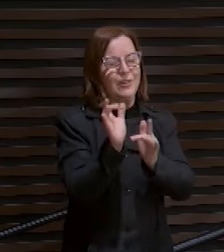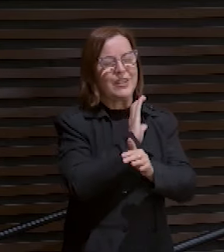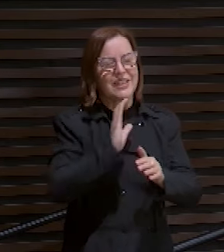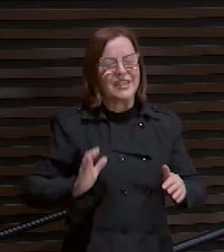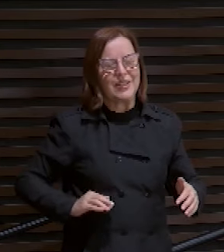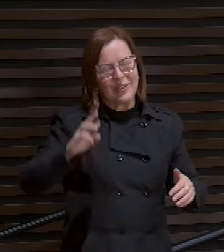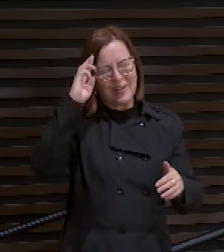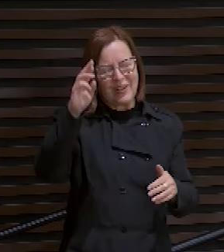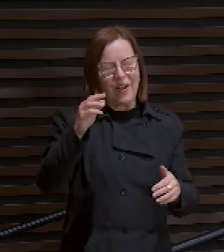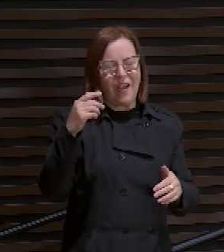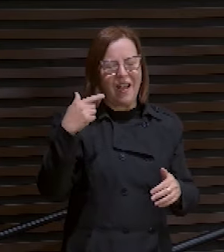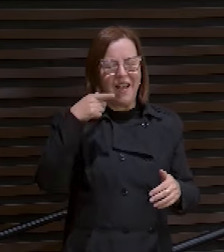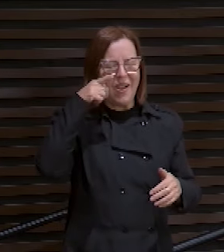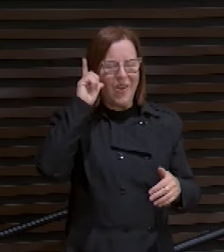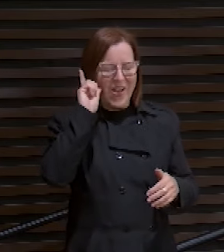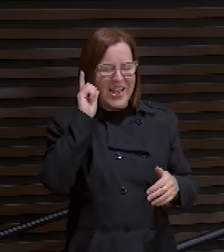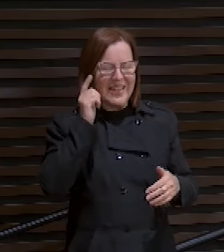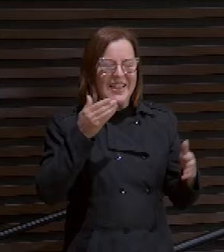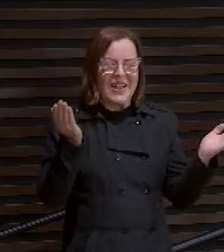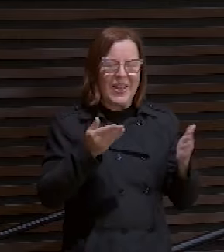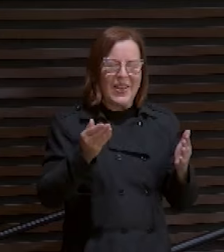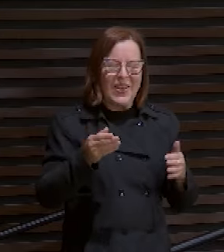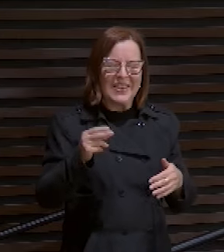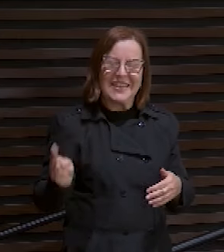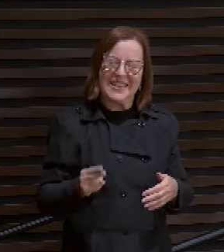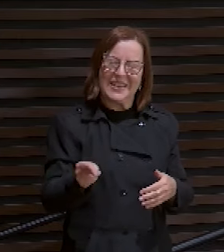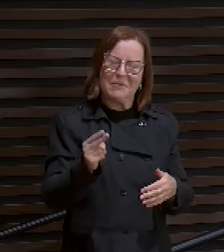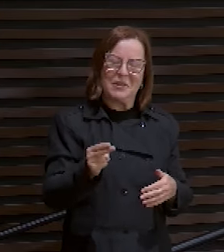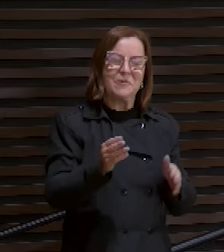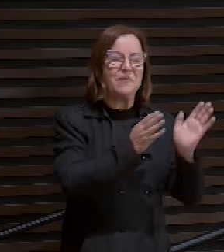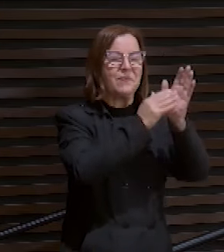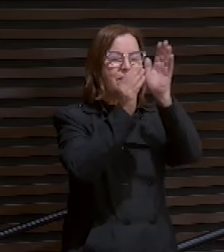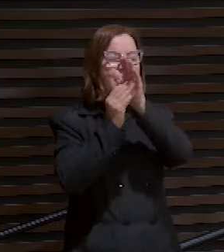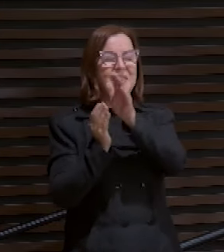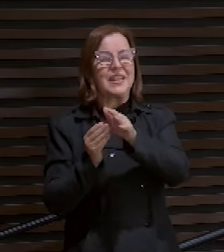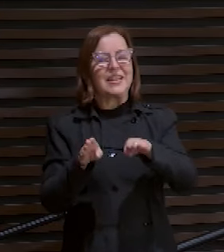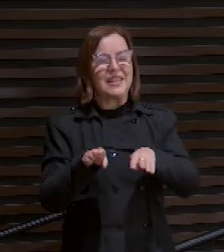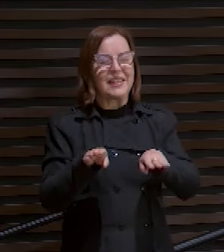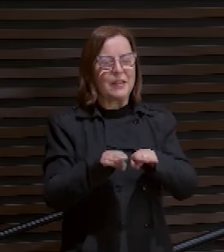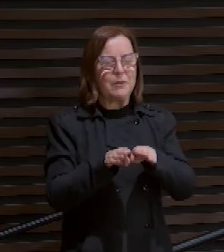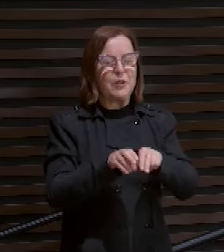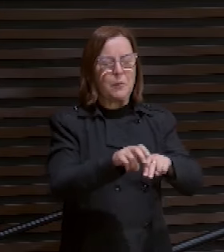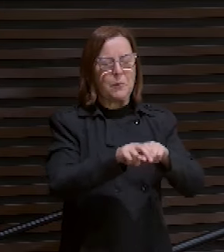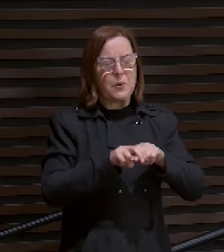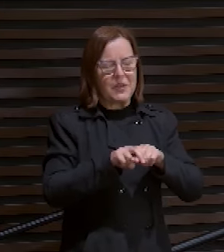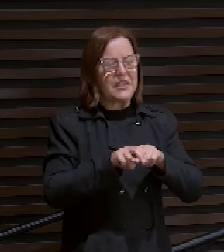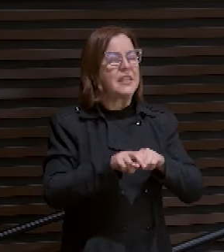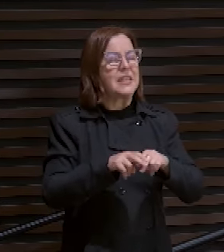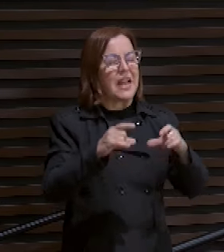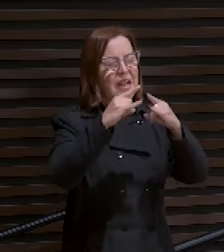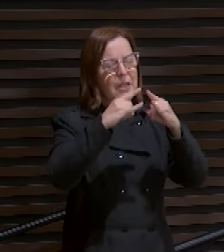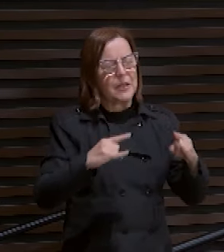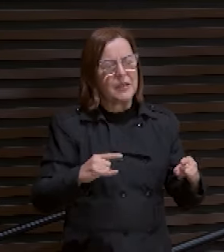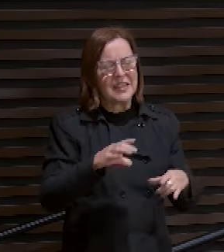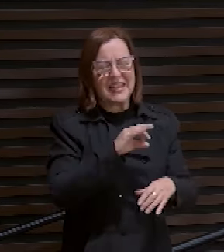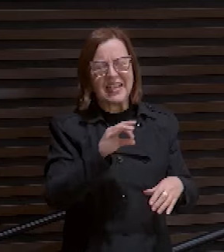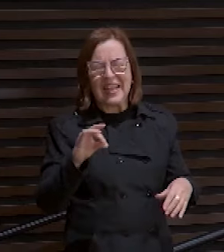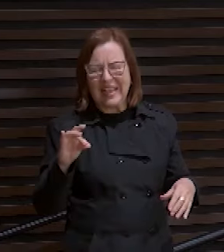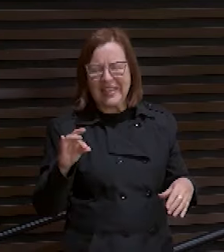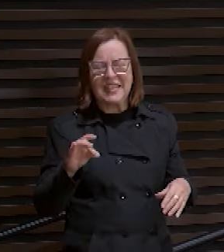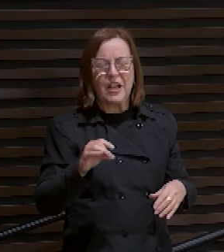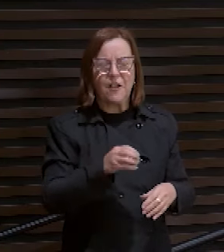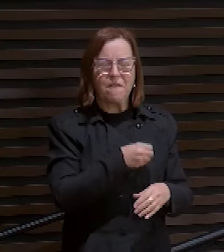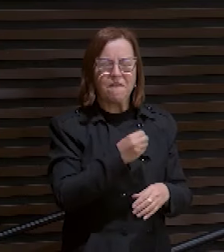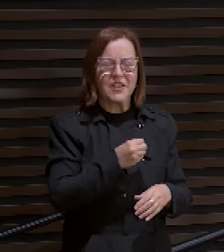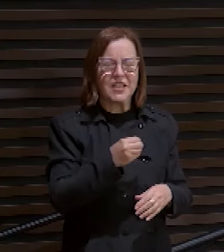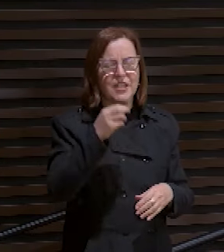hoje e o será eternamente. Te louvamos, Pai, também por esse acampamento, por cada vida que o Senhor mesmo trouxe para ouvir o Teu